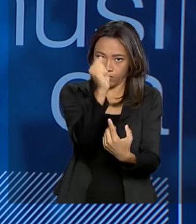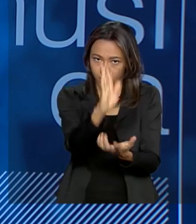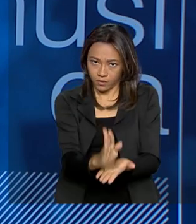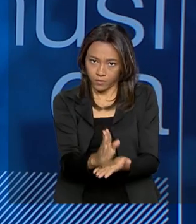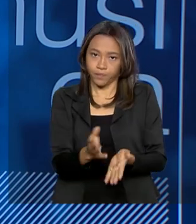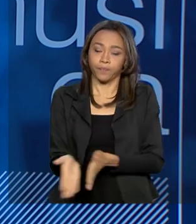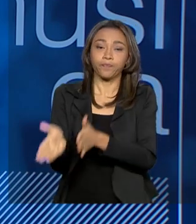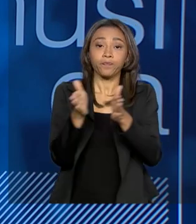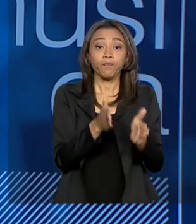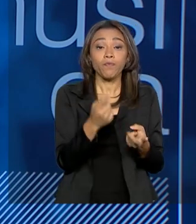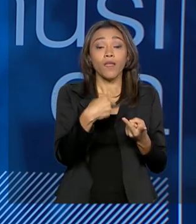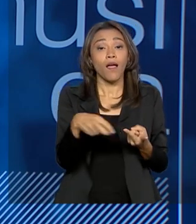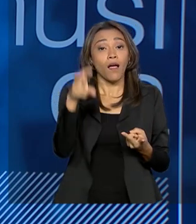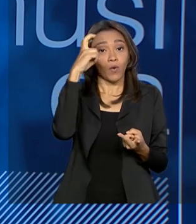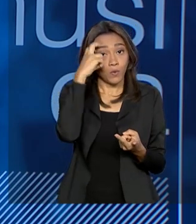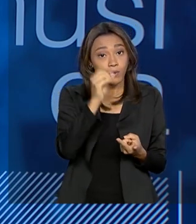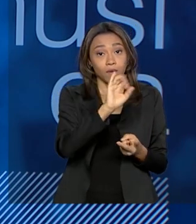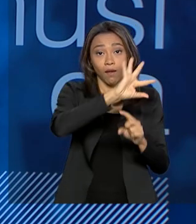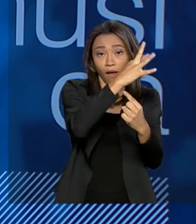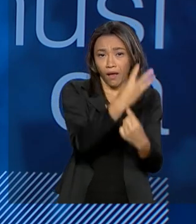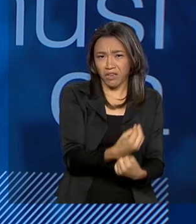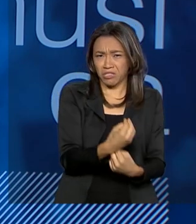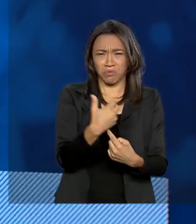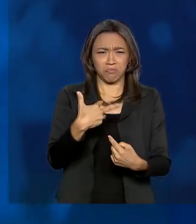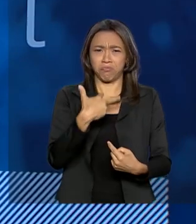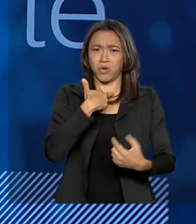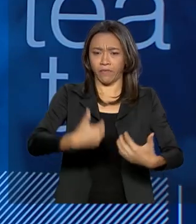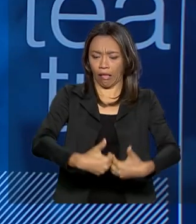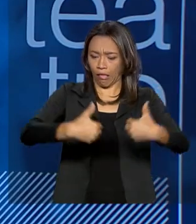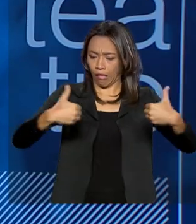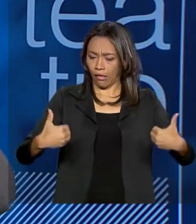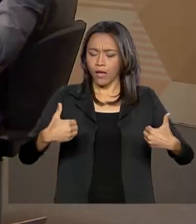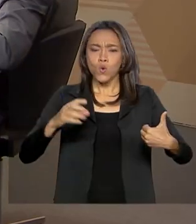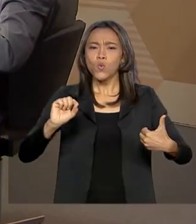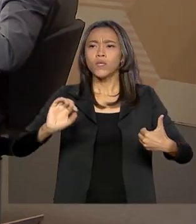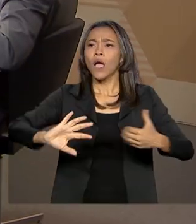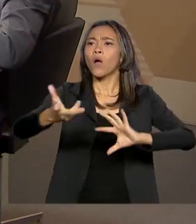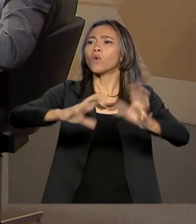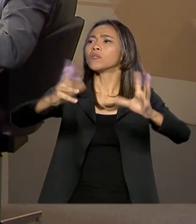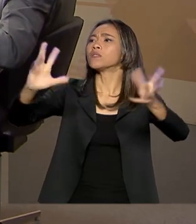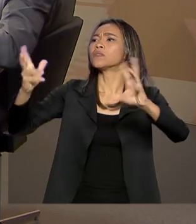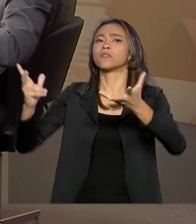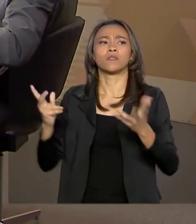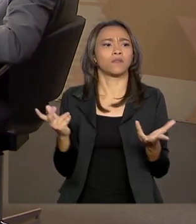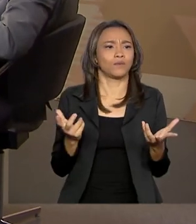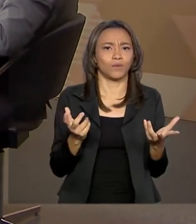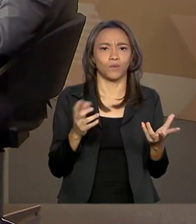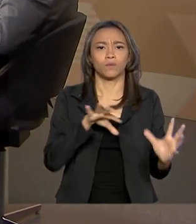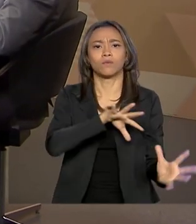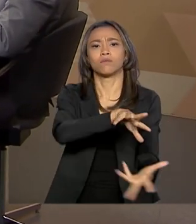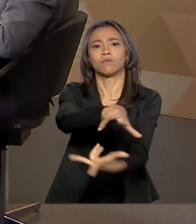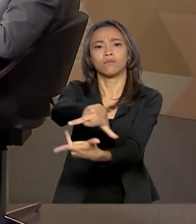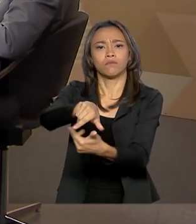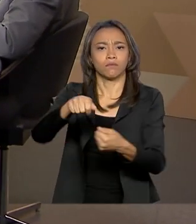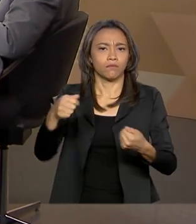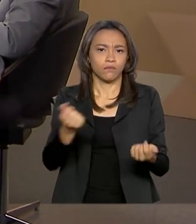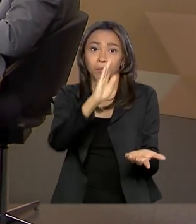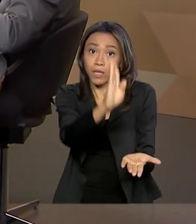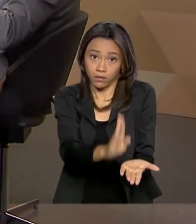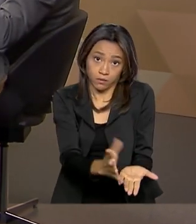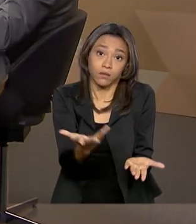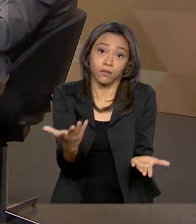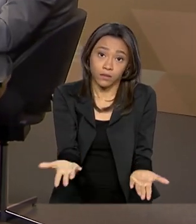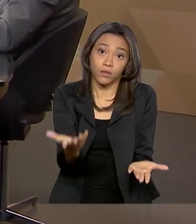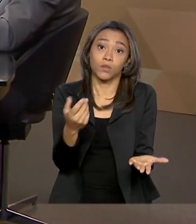A arte e a cultura não podem ficar alheias a todas as transformações que têm acontecido no Brasil,